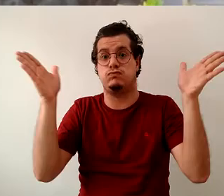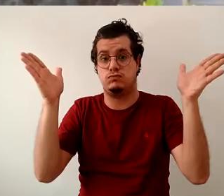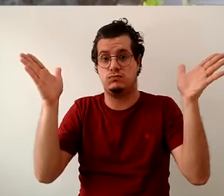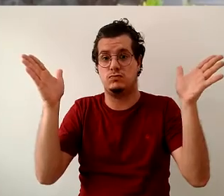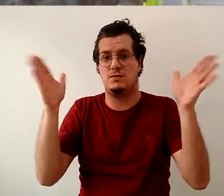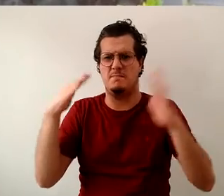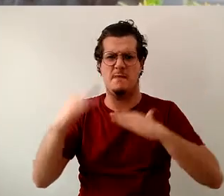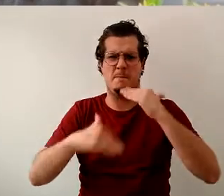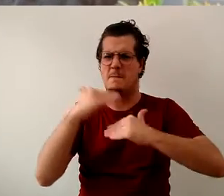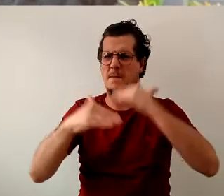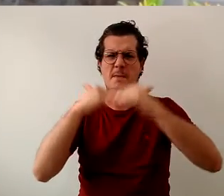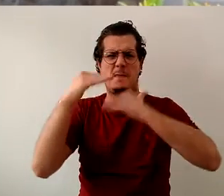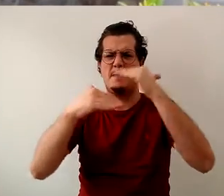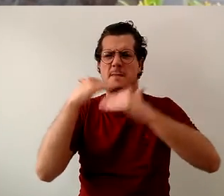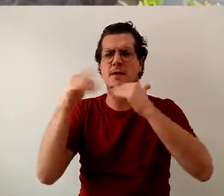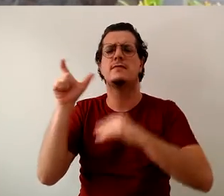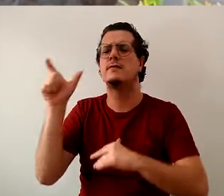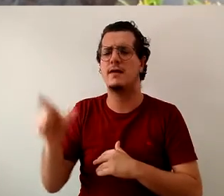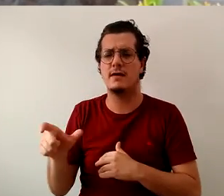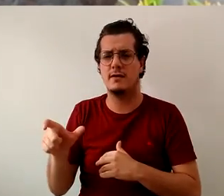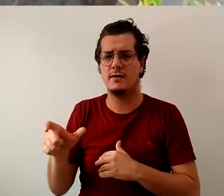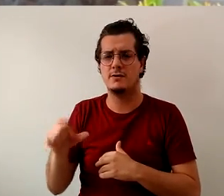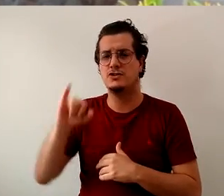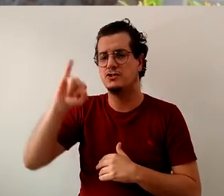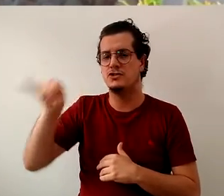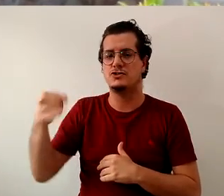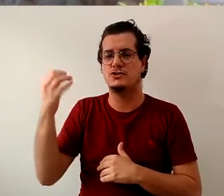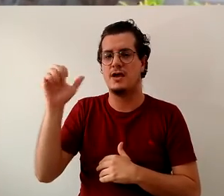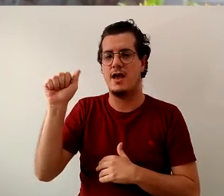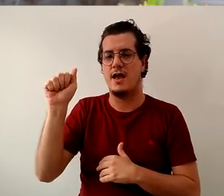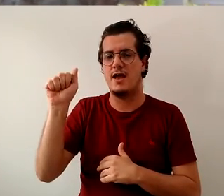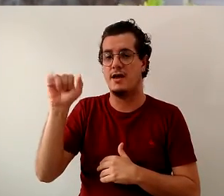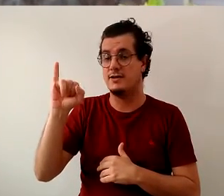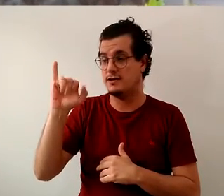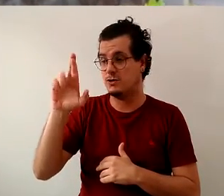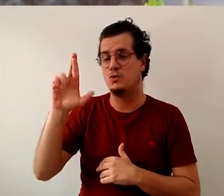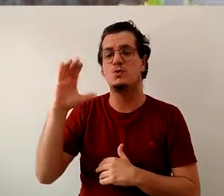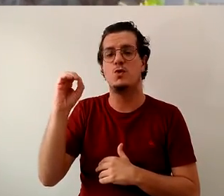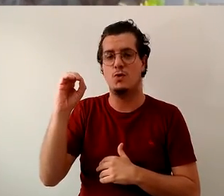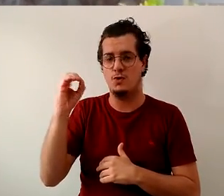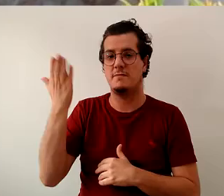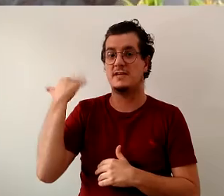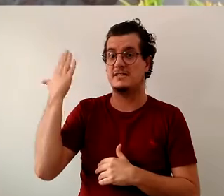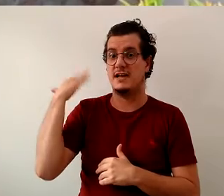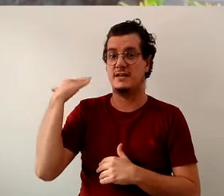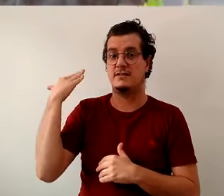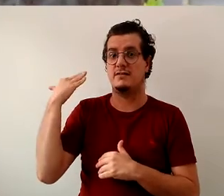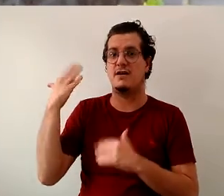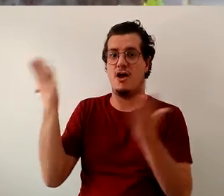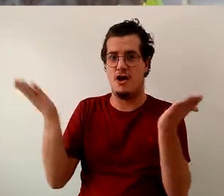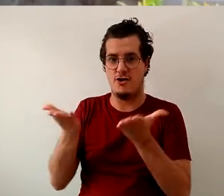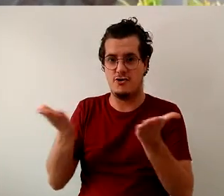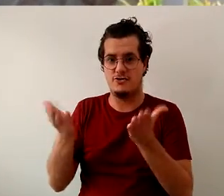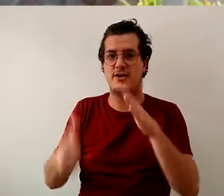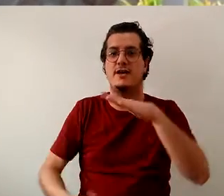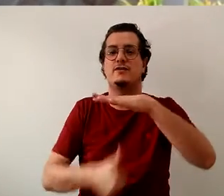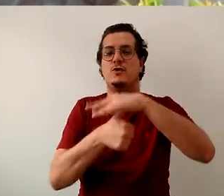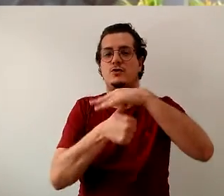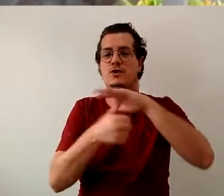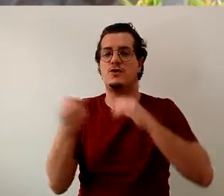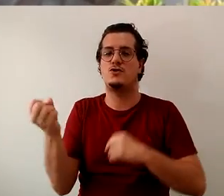Deu sangue novo à uneal, levou a uneal para o mundo e estamos hoje com a Odilon que não podemos parar.